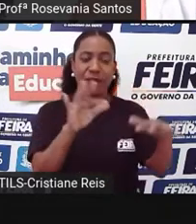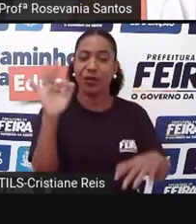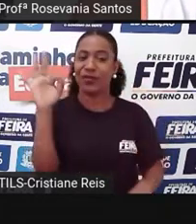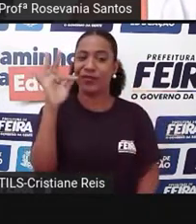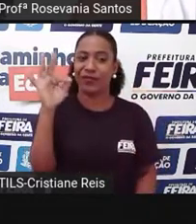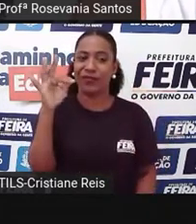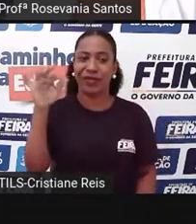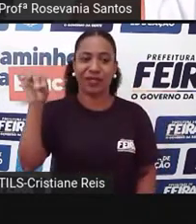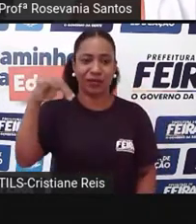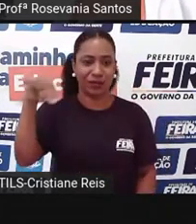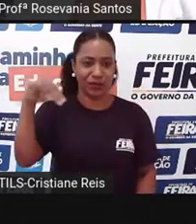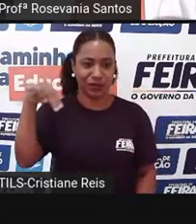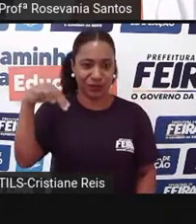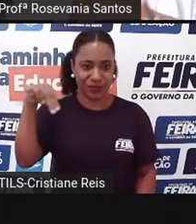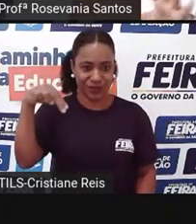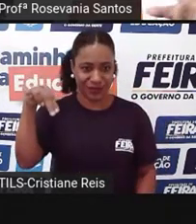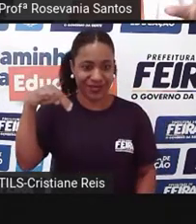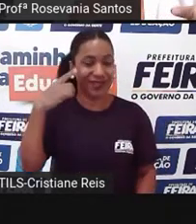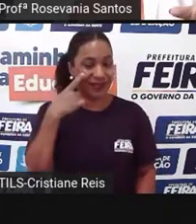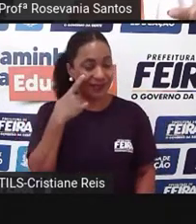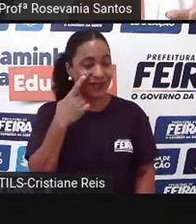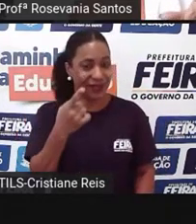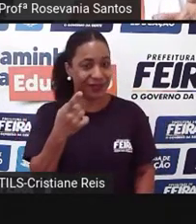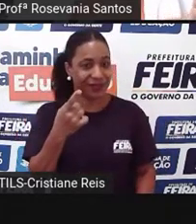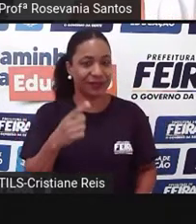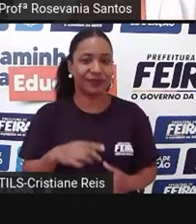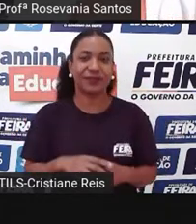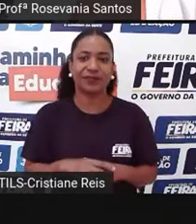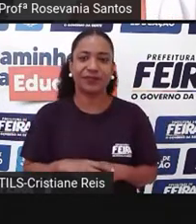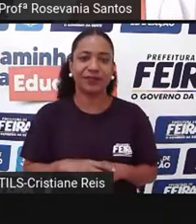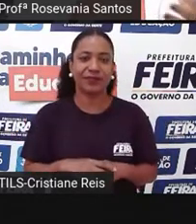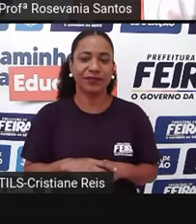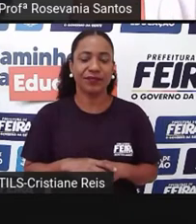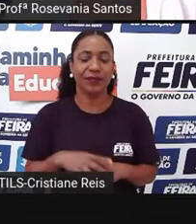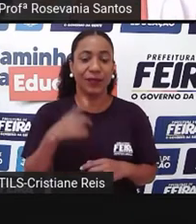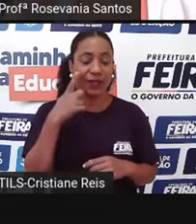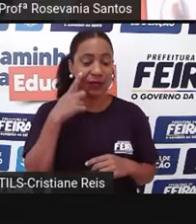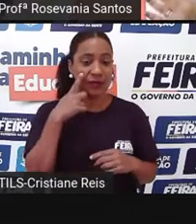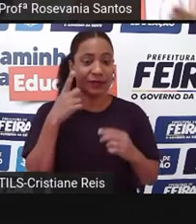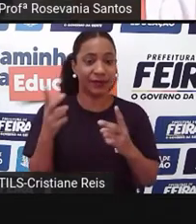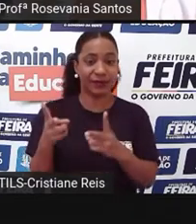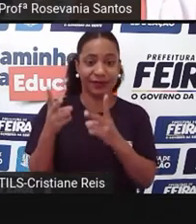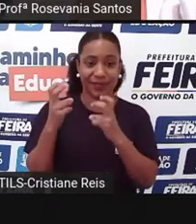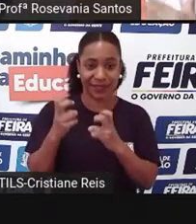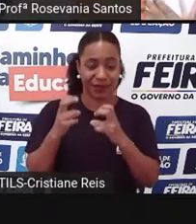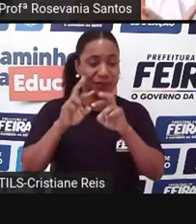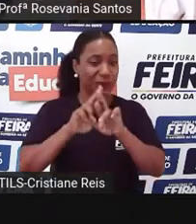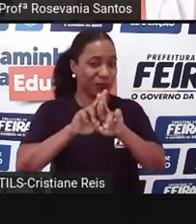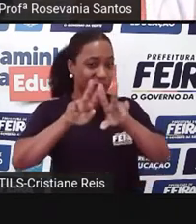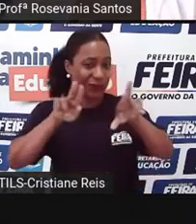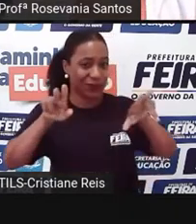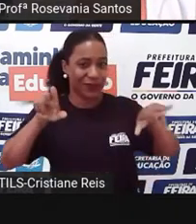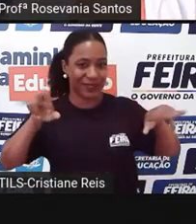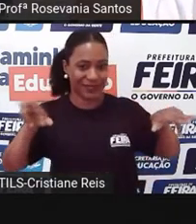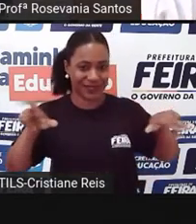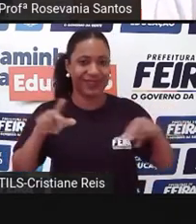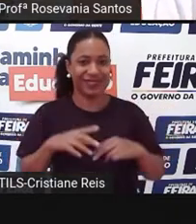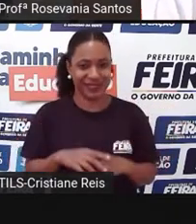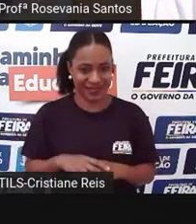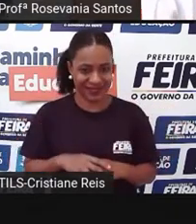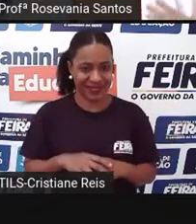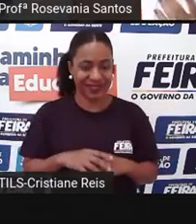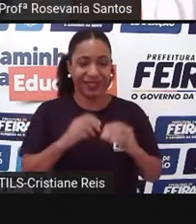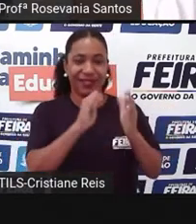né, os mongenes, vocês, na realidade aqui, a gente percebe que tem uma diversidade de paisagens, de